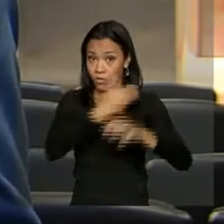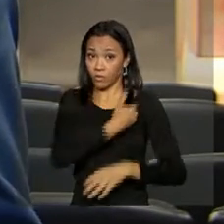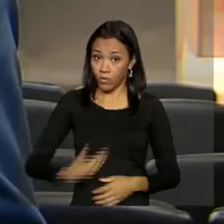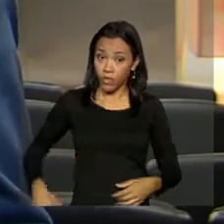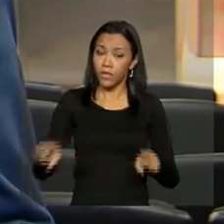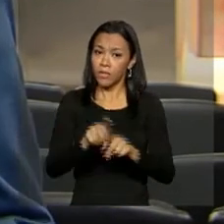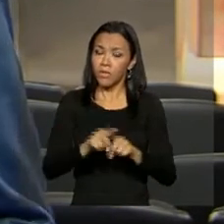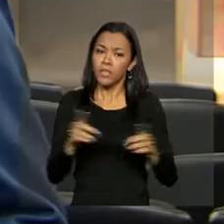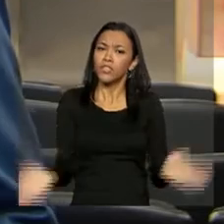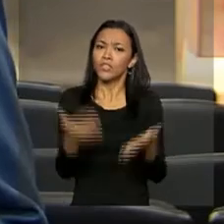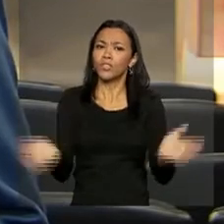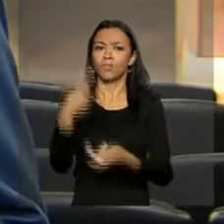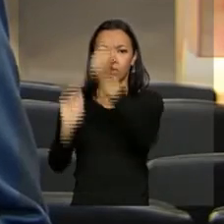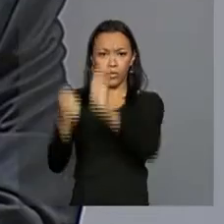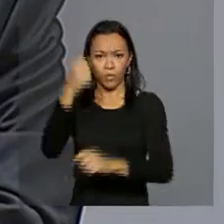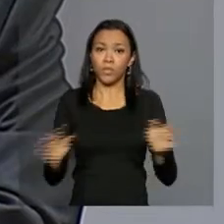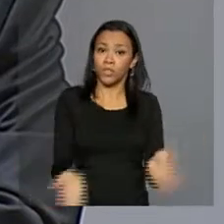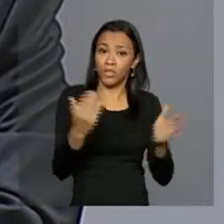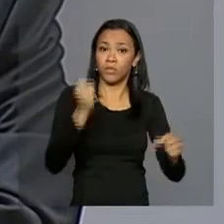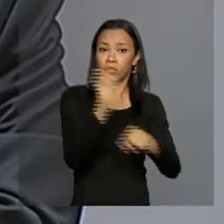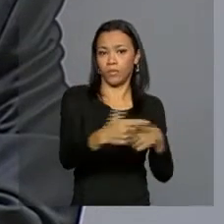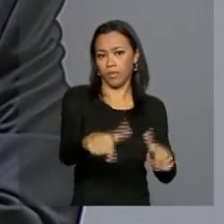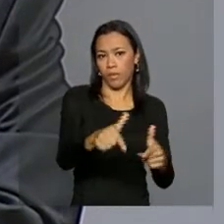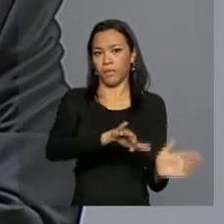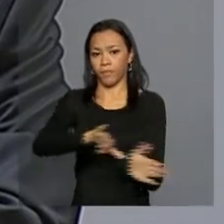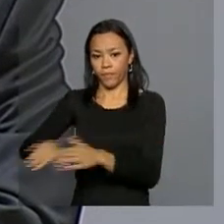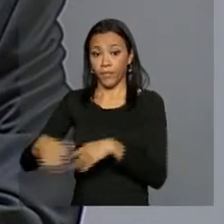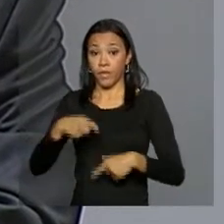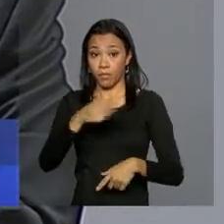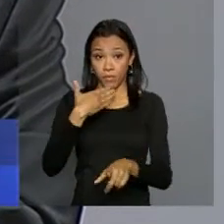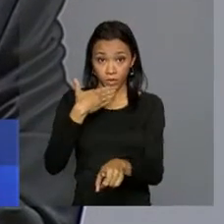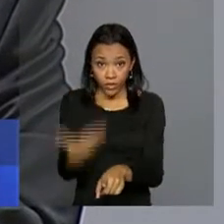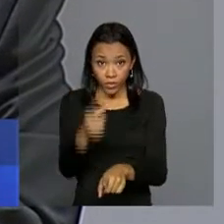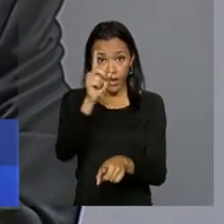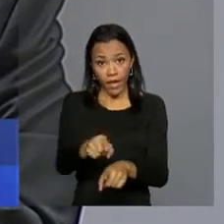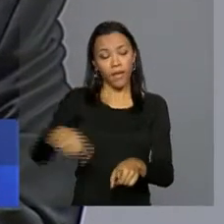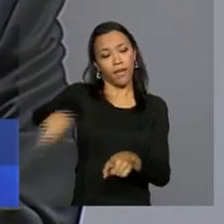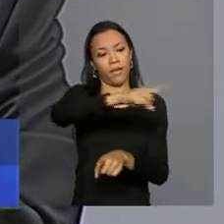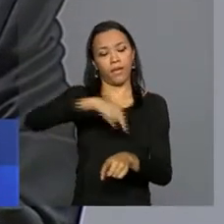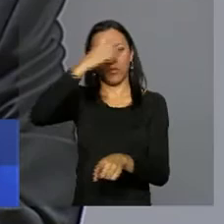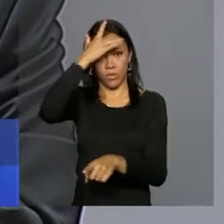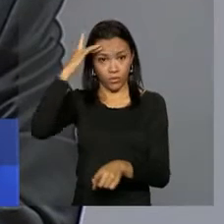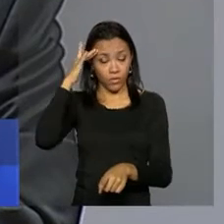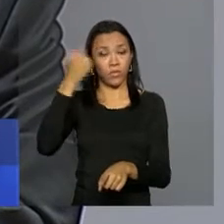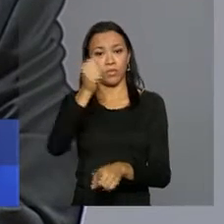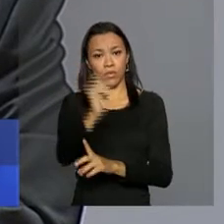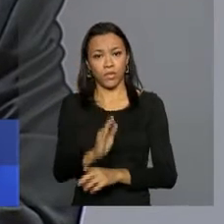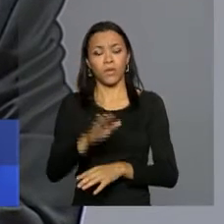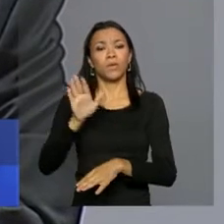produção industrial e à criação de empregos. O que a gente está pedindo aqui é uma autorização à população brasileira. Uma autorização aos